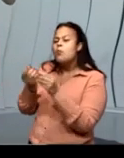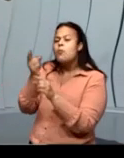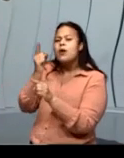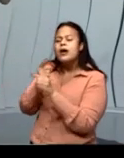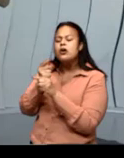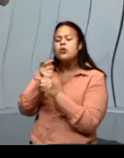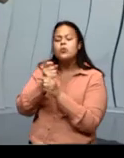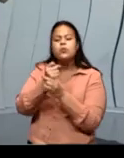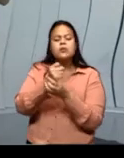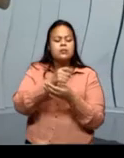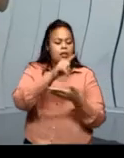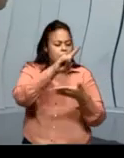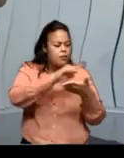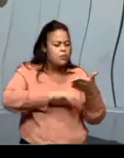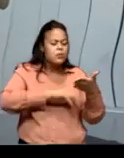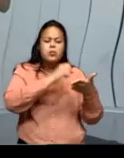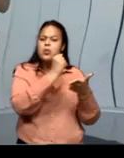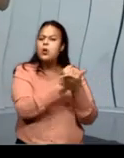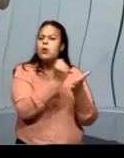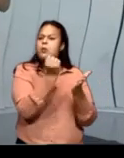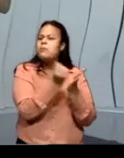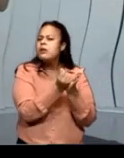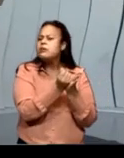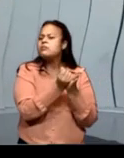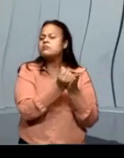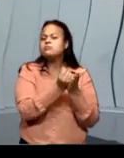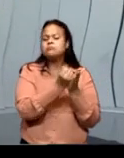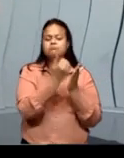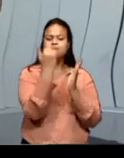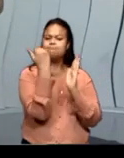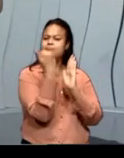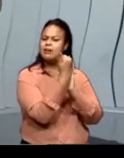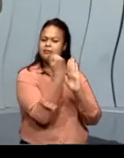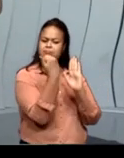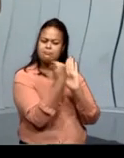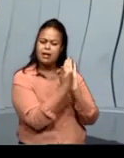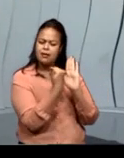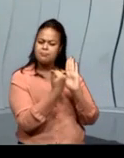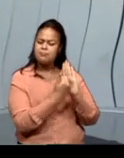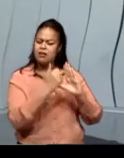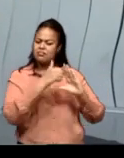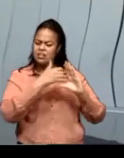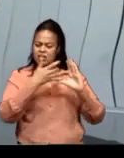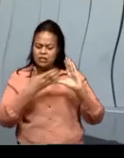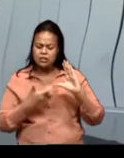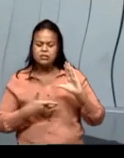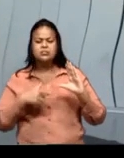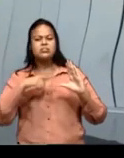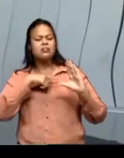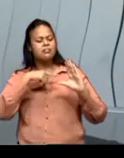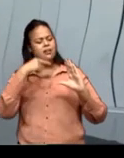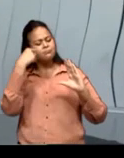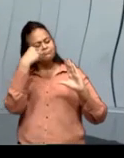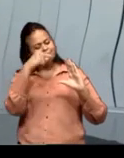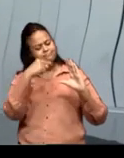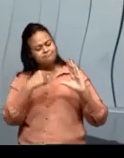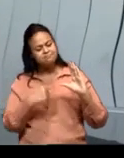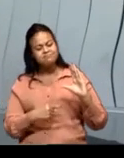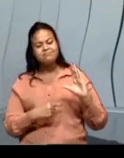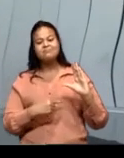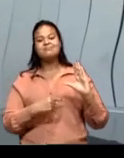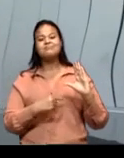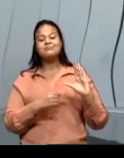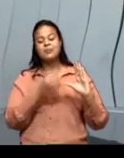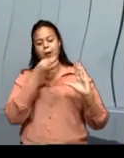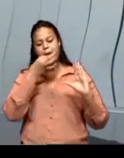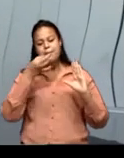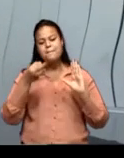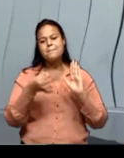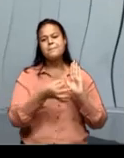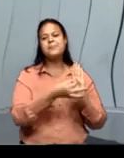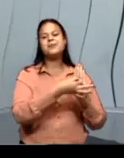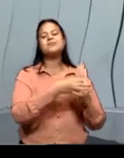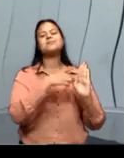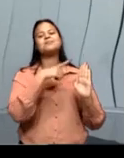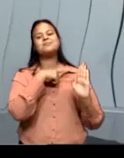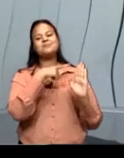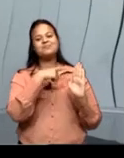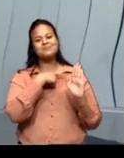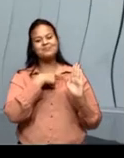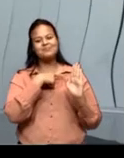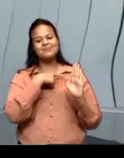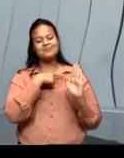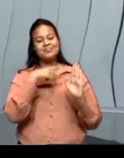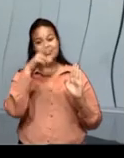documentário. Ele vai ali enumerar as características e vai trazer a opinião. É aquilo que nós